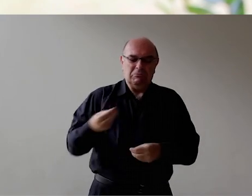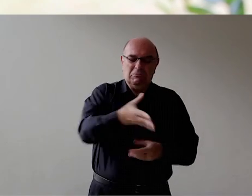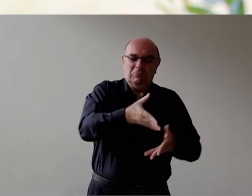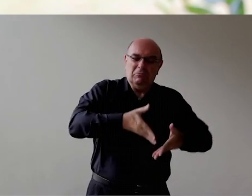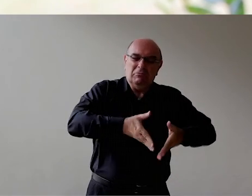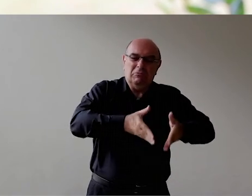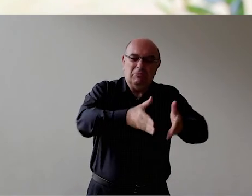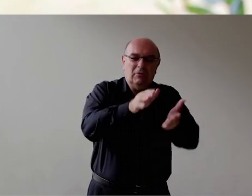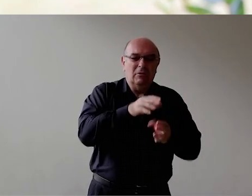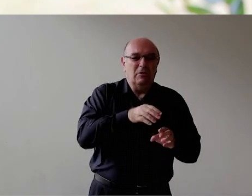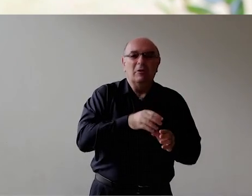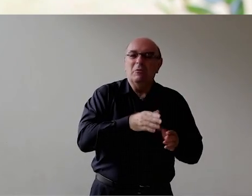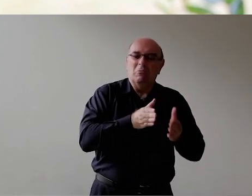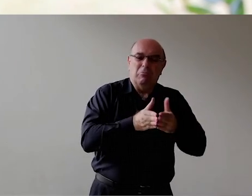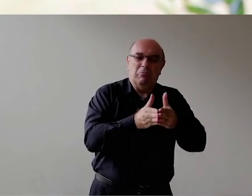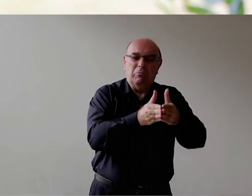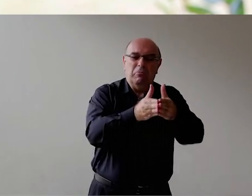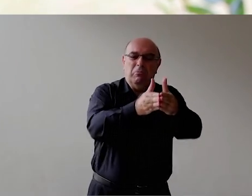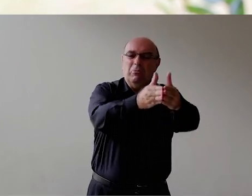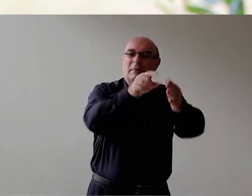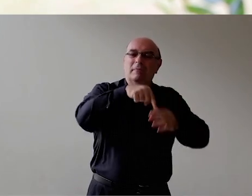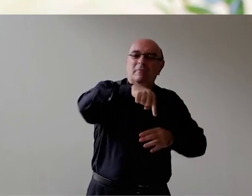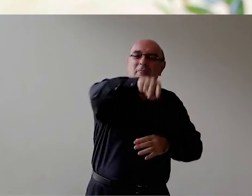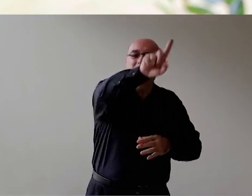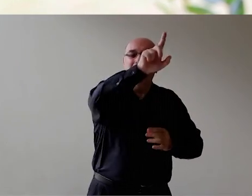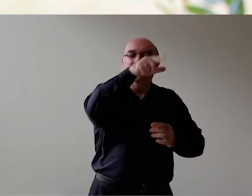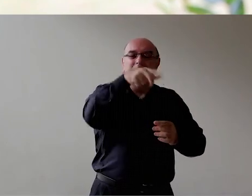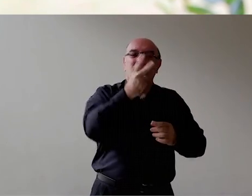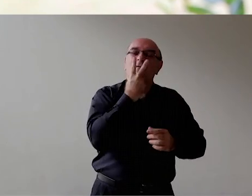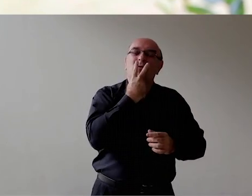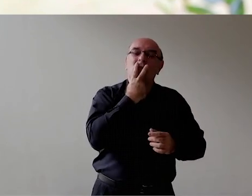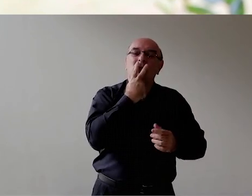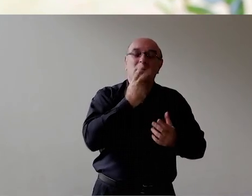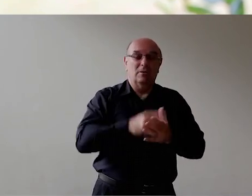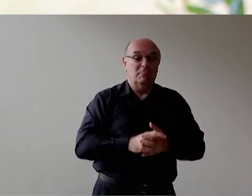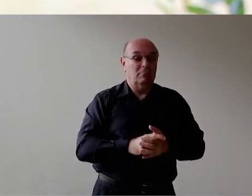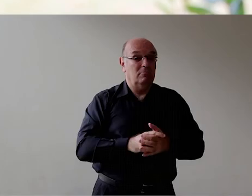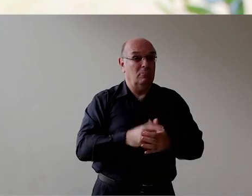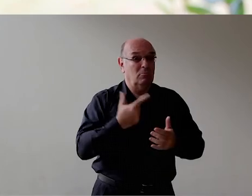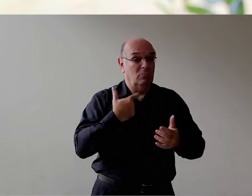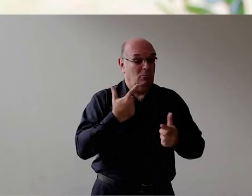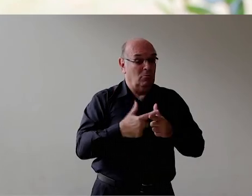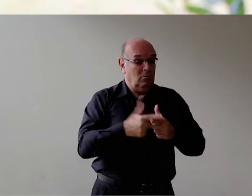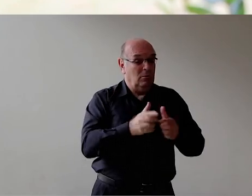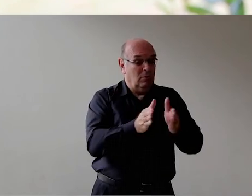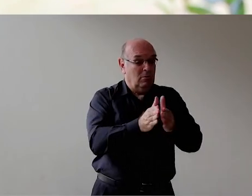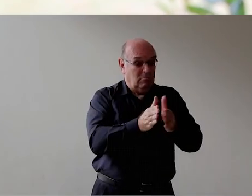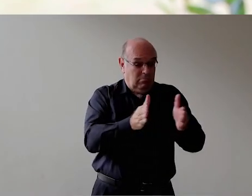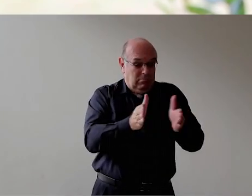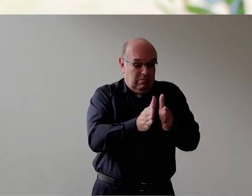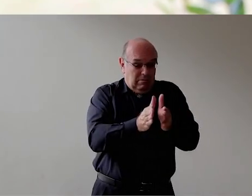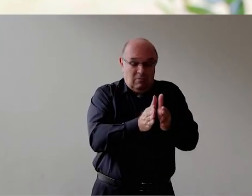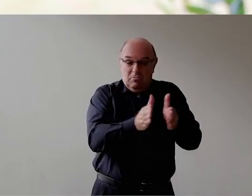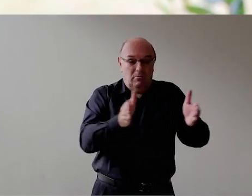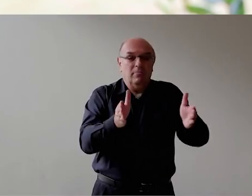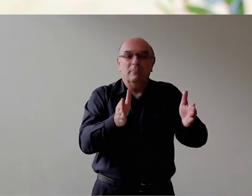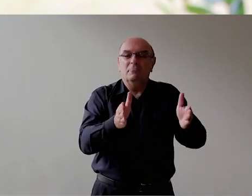transporte De mercadorias Até a Bahia De Vitória Com Uma largura